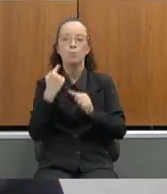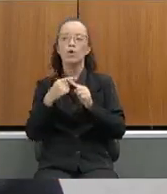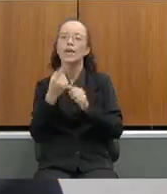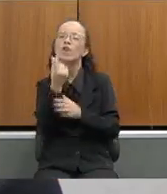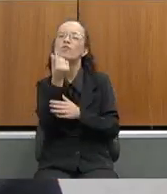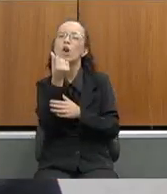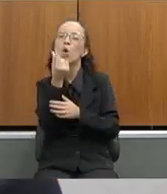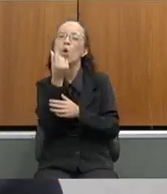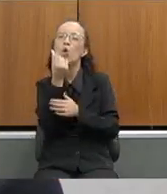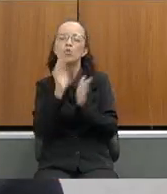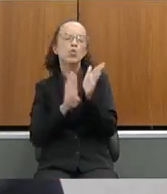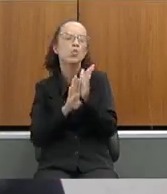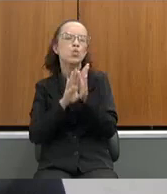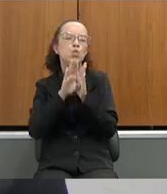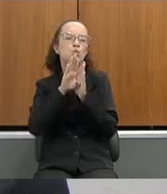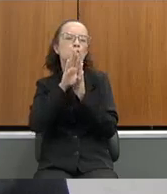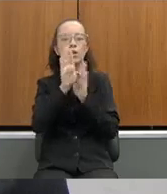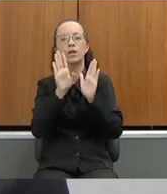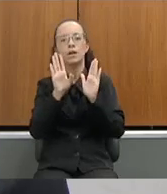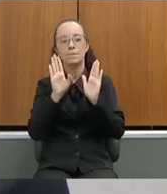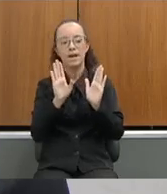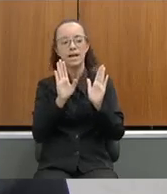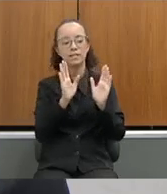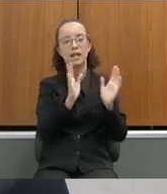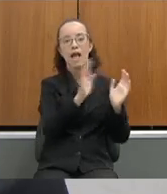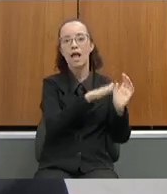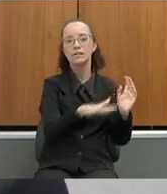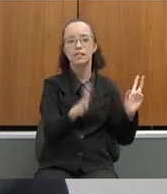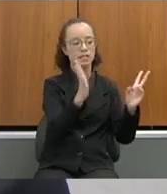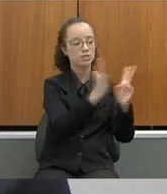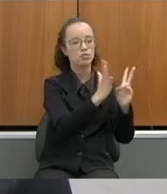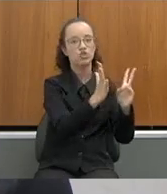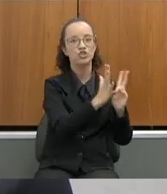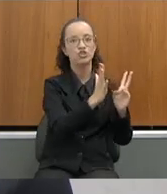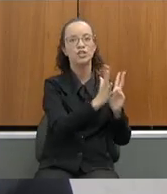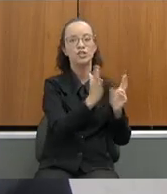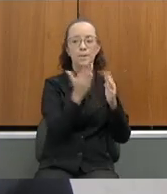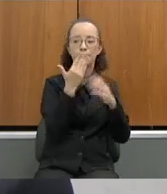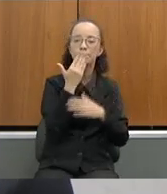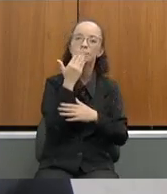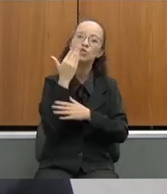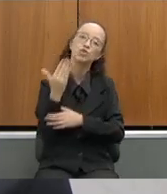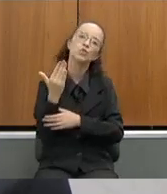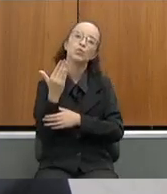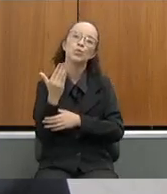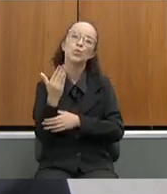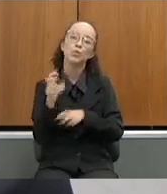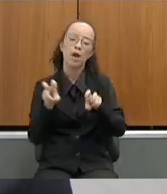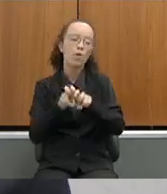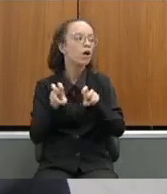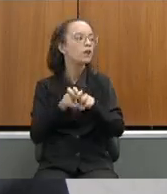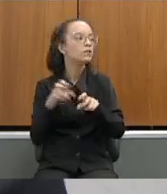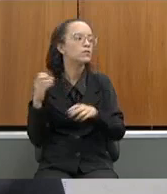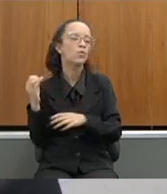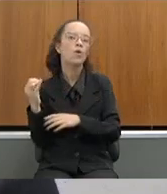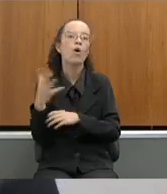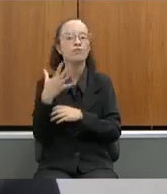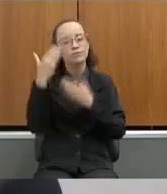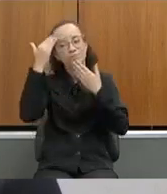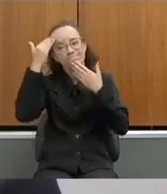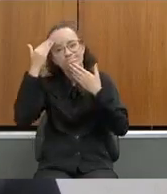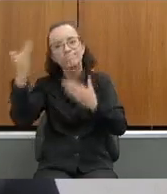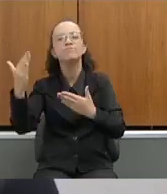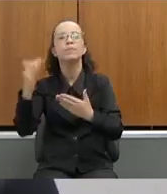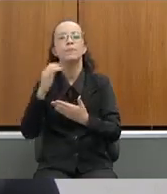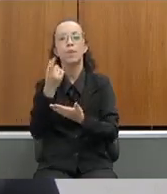naquele dia lá, aquelas crianças indígenas te pediram a uma quadra nova poliesportiva, e muito obrigado,